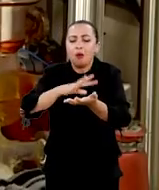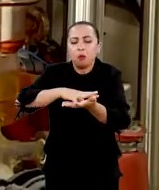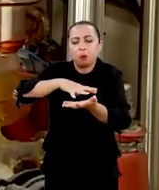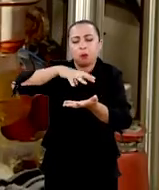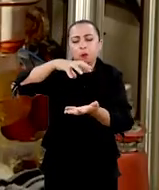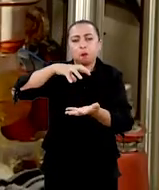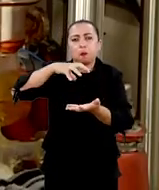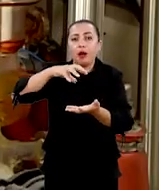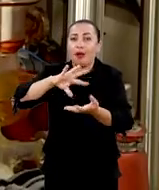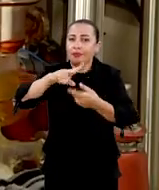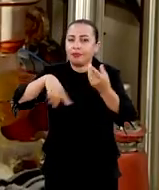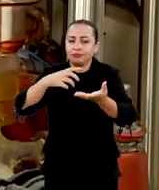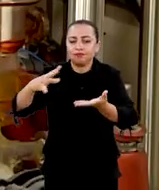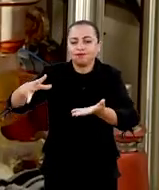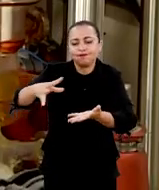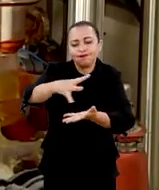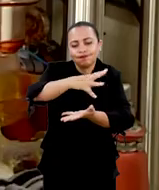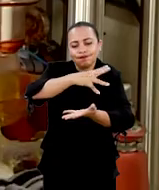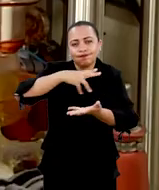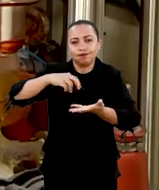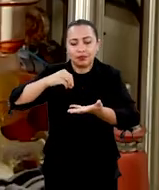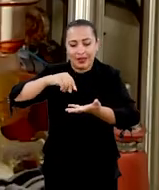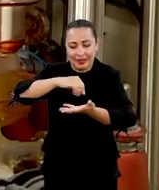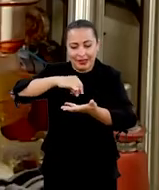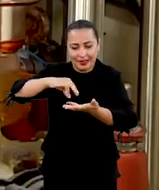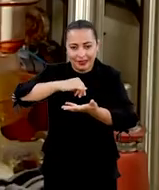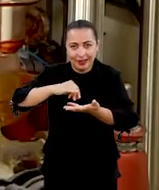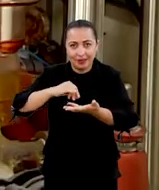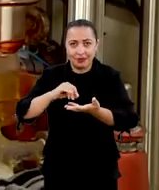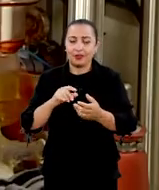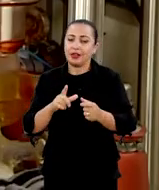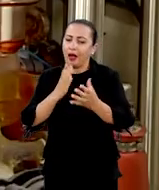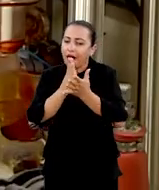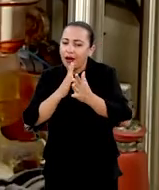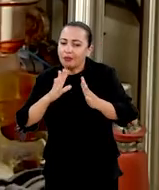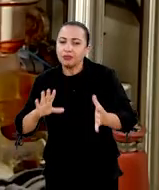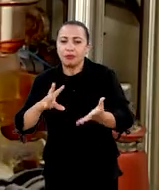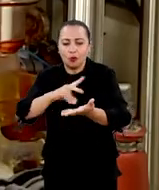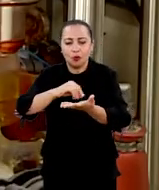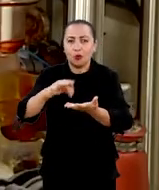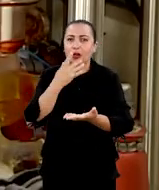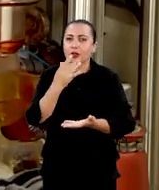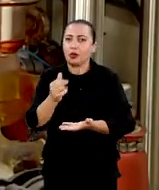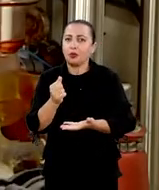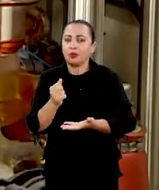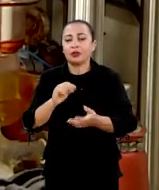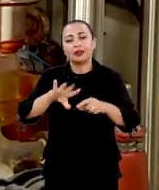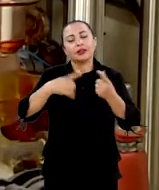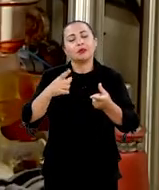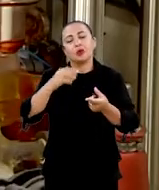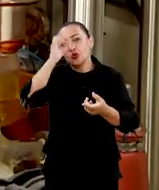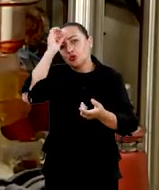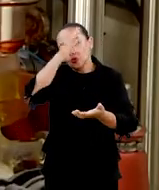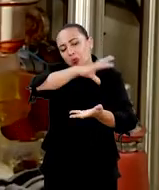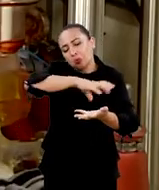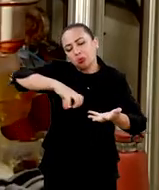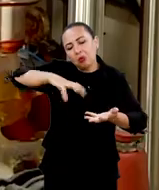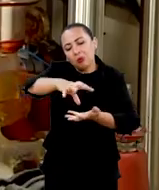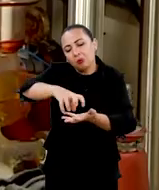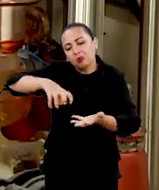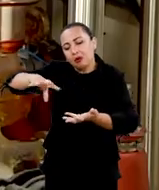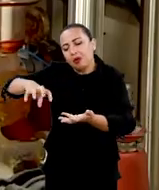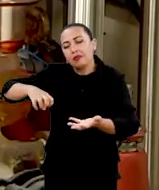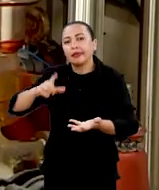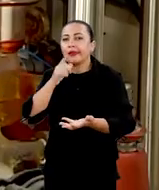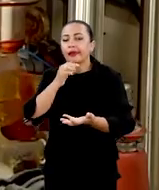esses flocos, eles carreavam o corante. Então eles eliminavam o corante e depois você só tirava os